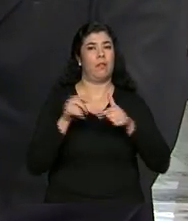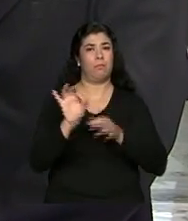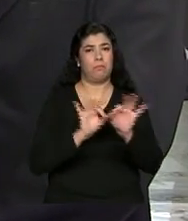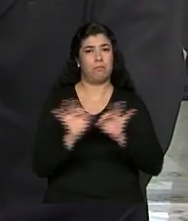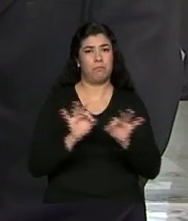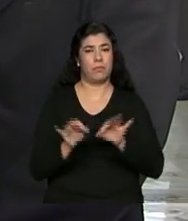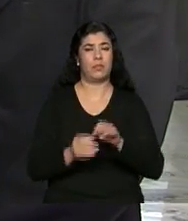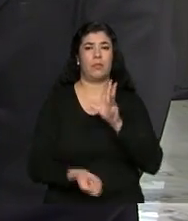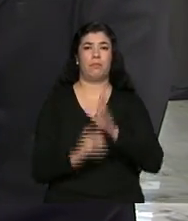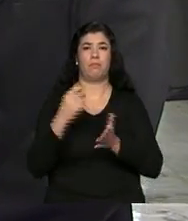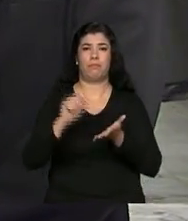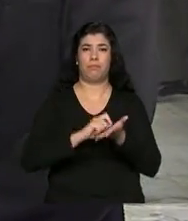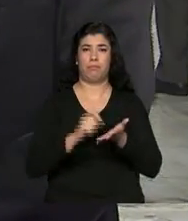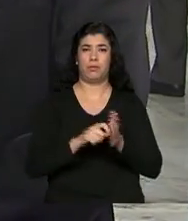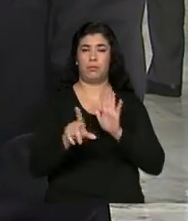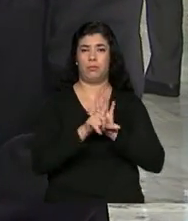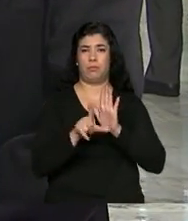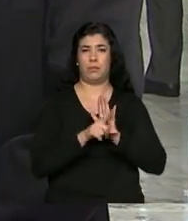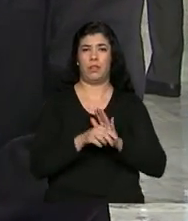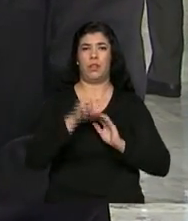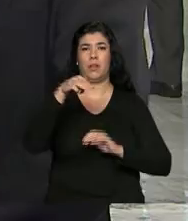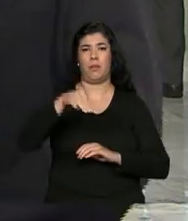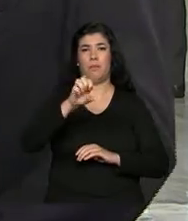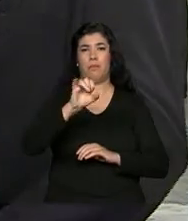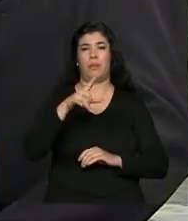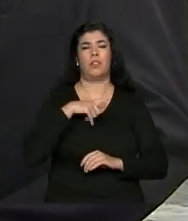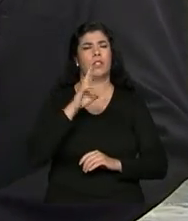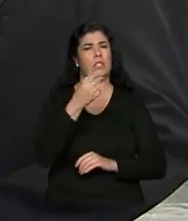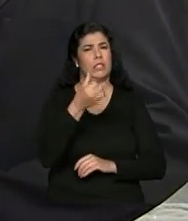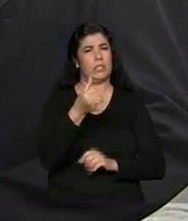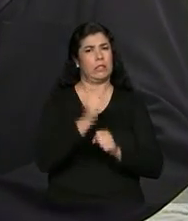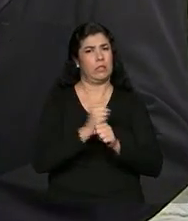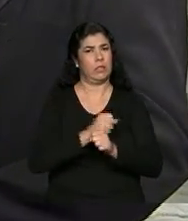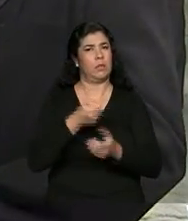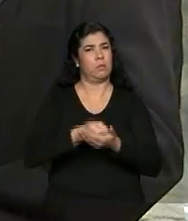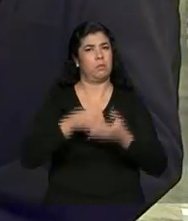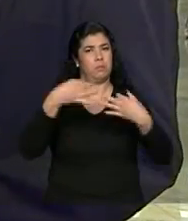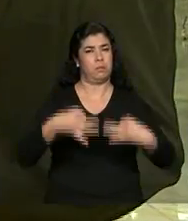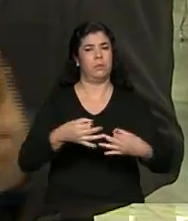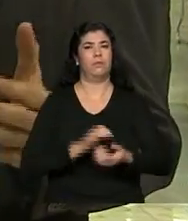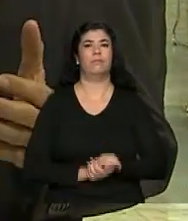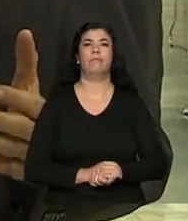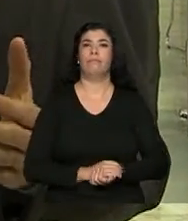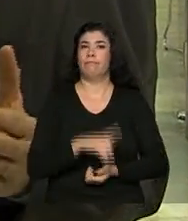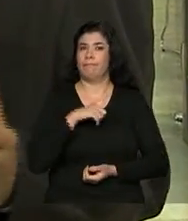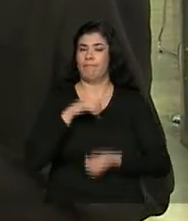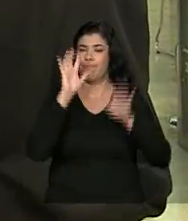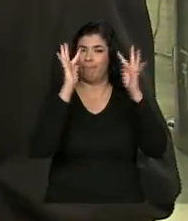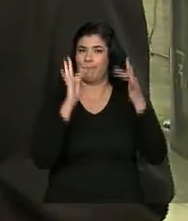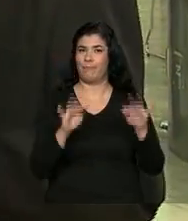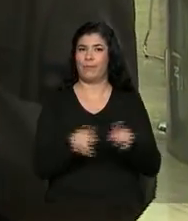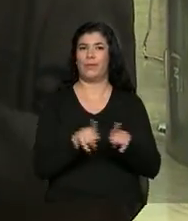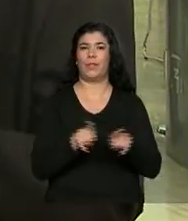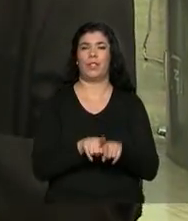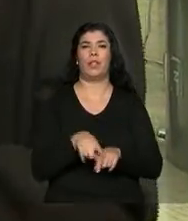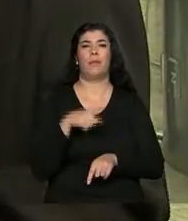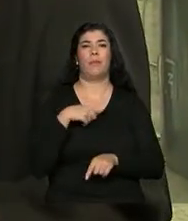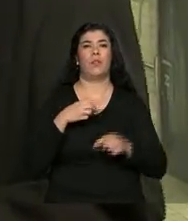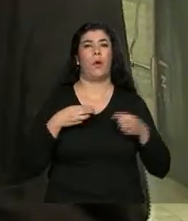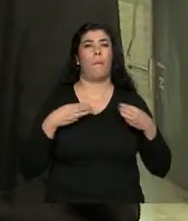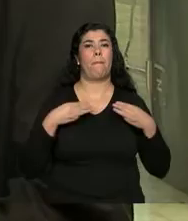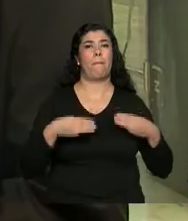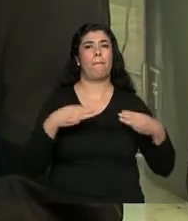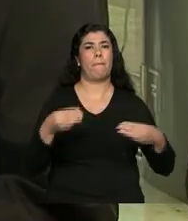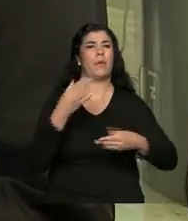projeto do microempreendedor individual e lá se vão seis anos que ele está em vigor, né, senador? Eu tive a felicidade de ser ministro da